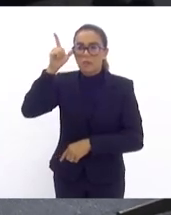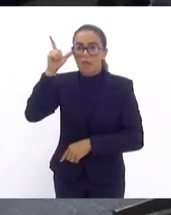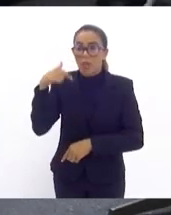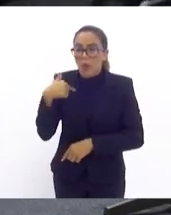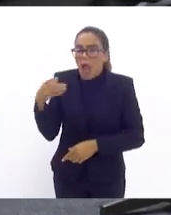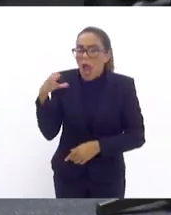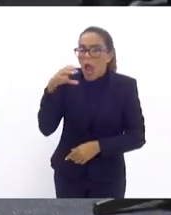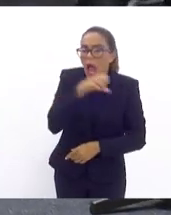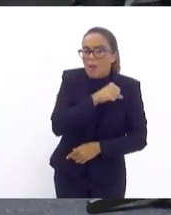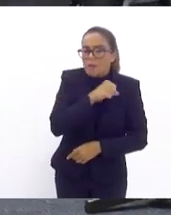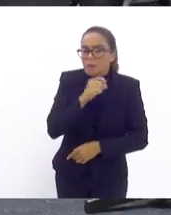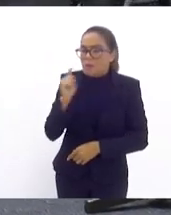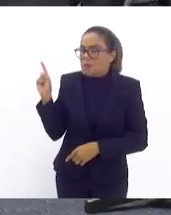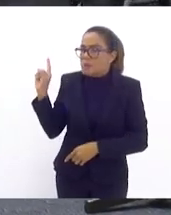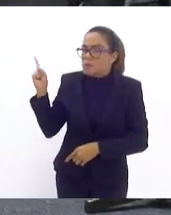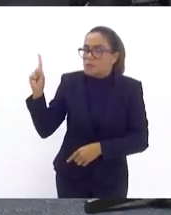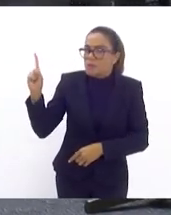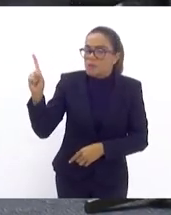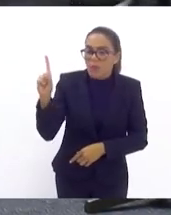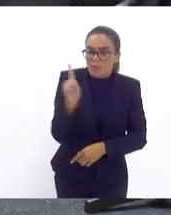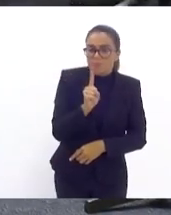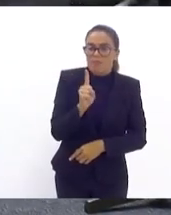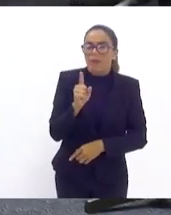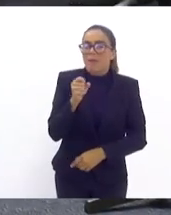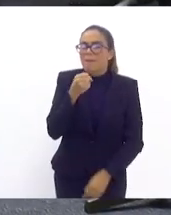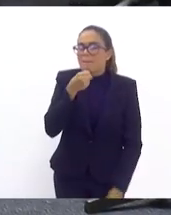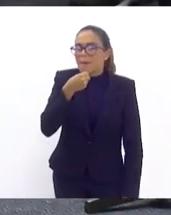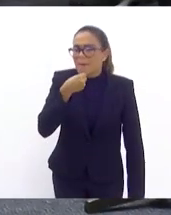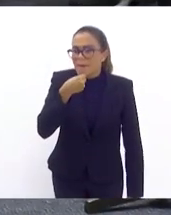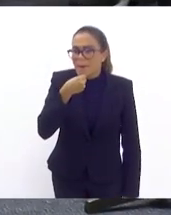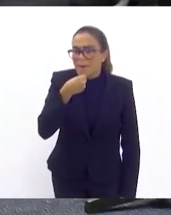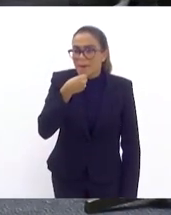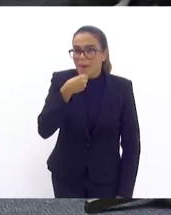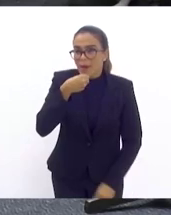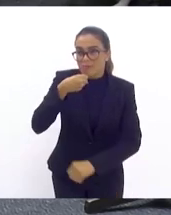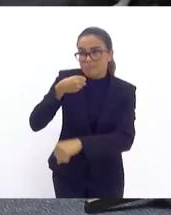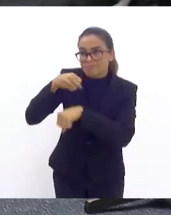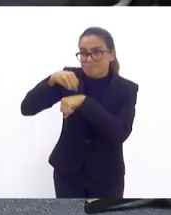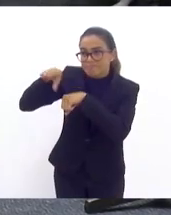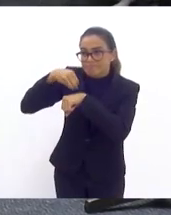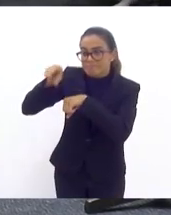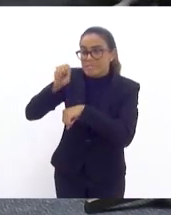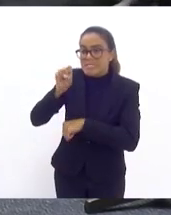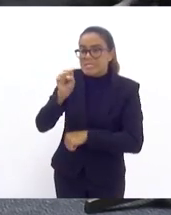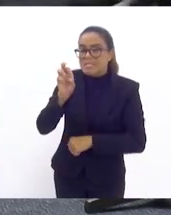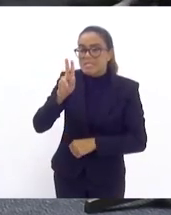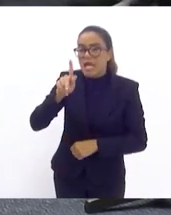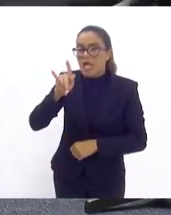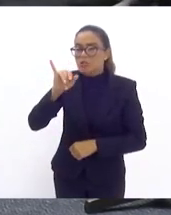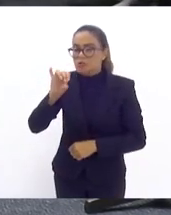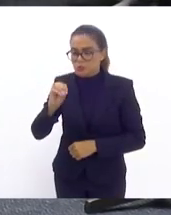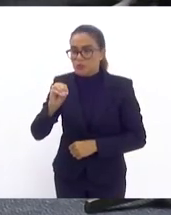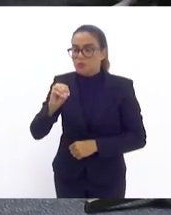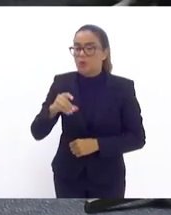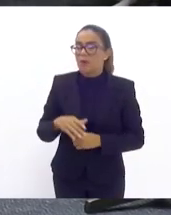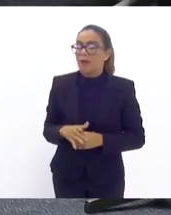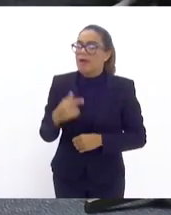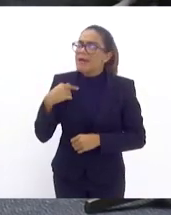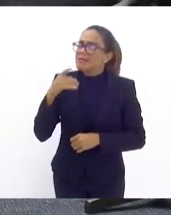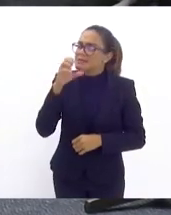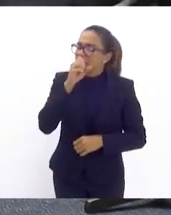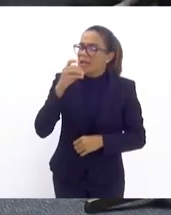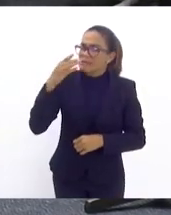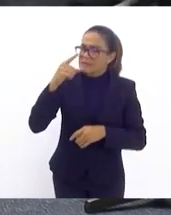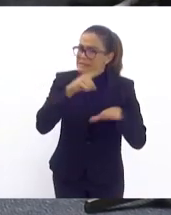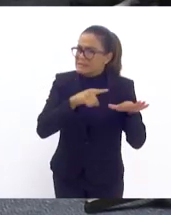rapidinho, estava no plenário, só para dar uma fala, deputado Sérgio Fernandes, que na última semana eu estive rodando